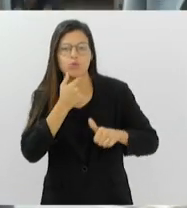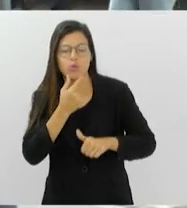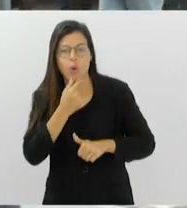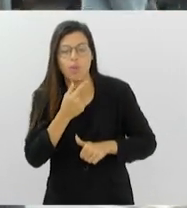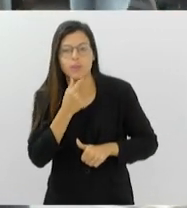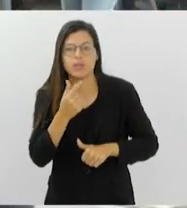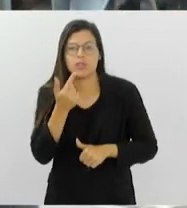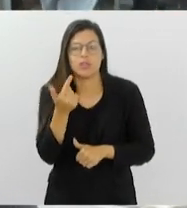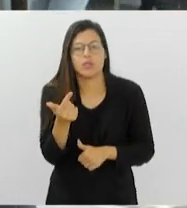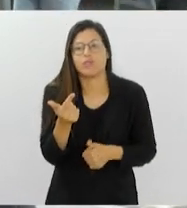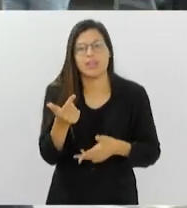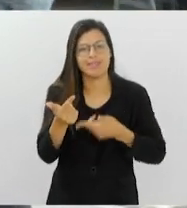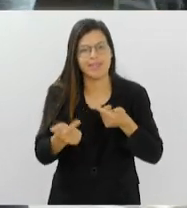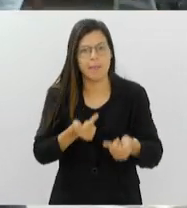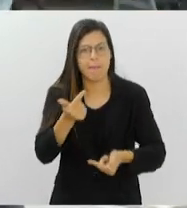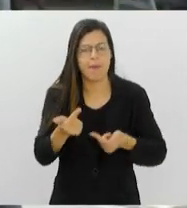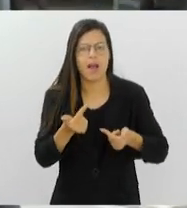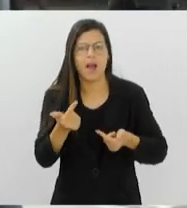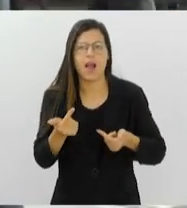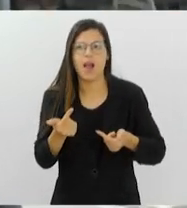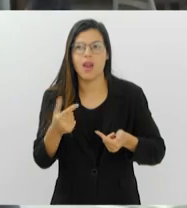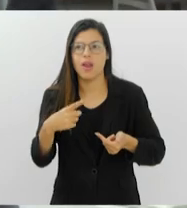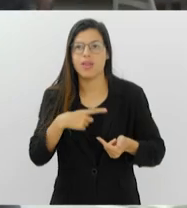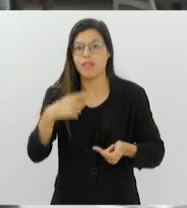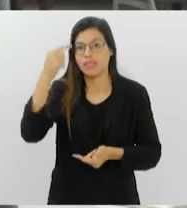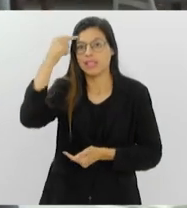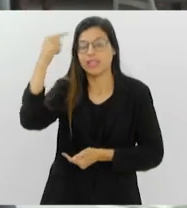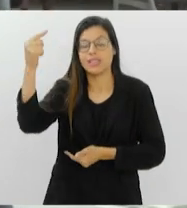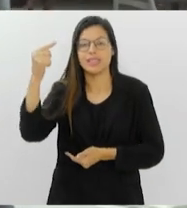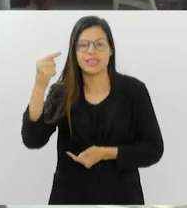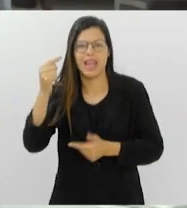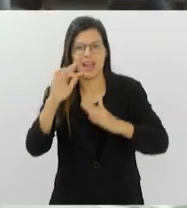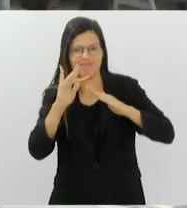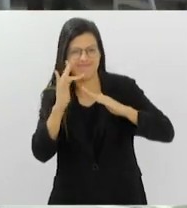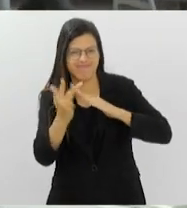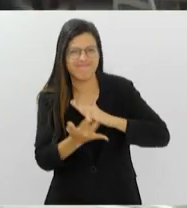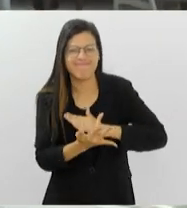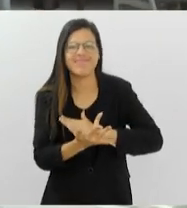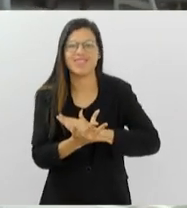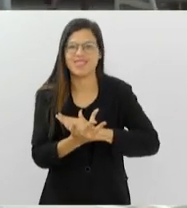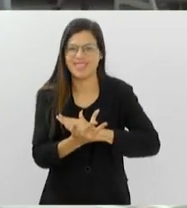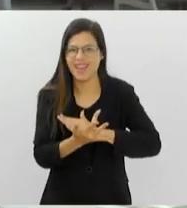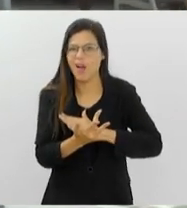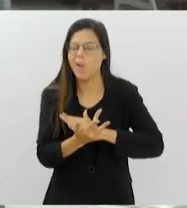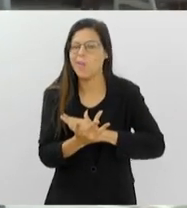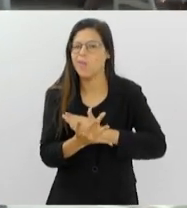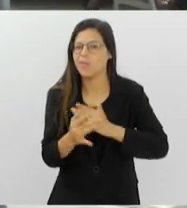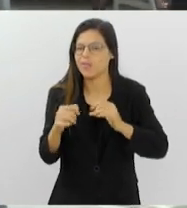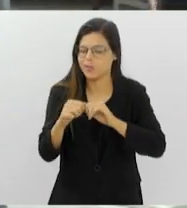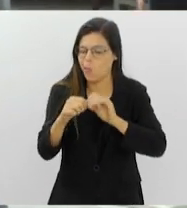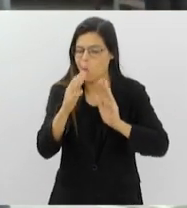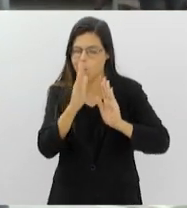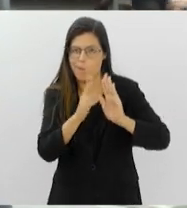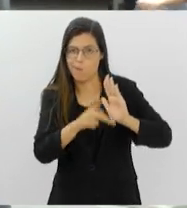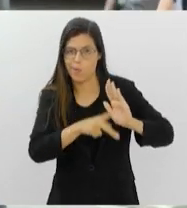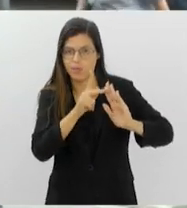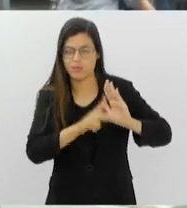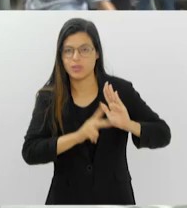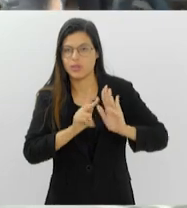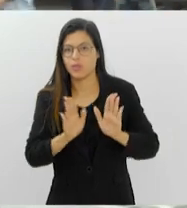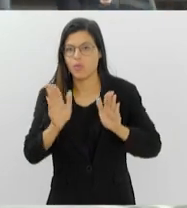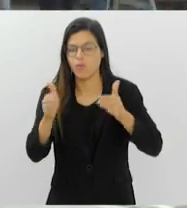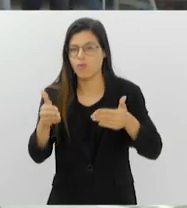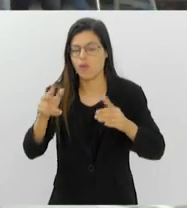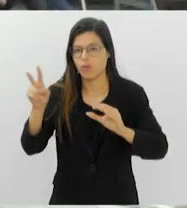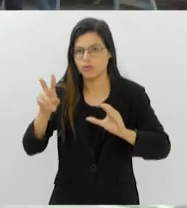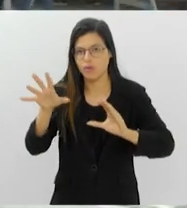busca do seu primeiro emprego. E aí veio a sacada, né, redes sociais estão bombando por aí. Vamos fazer um projeto voltado pro audiovisual. E surgiu,